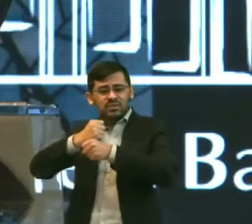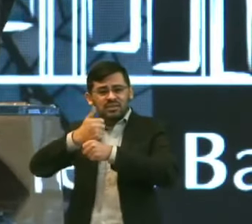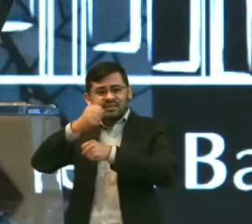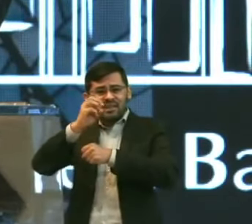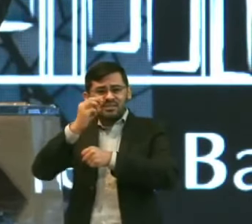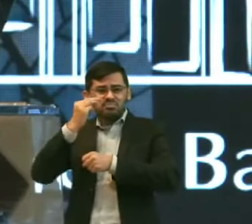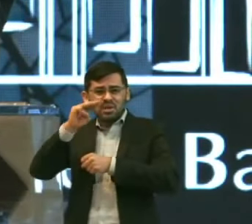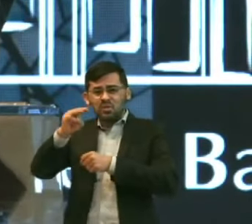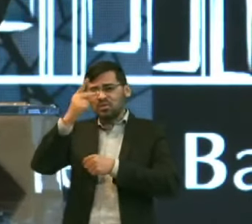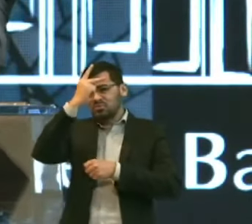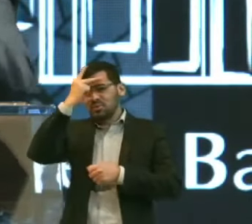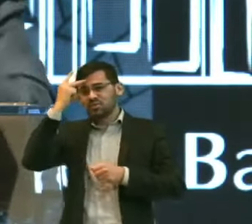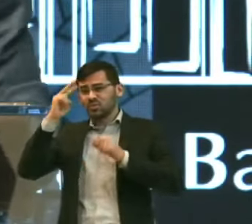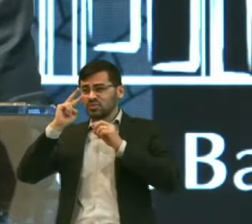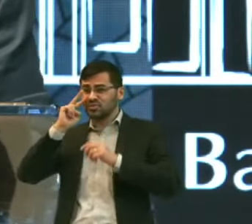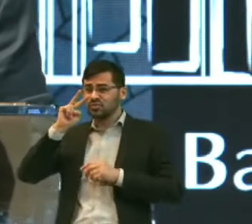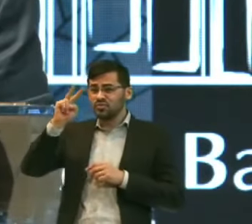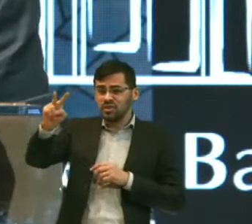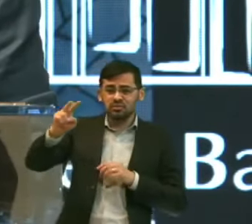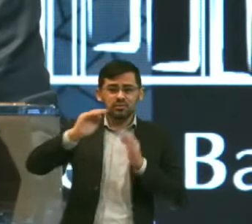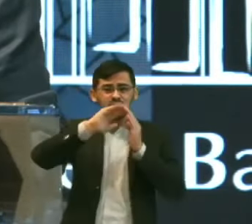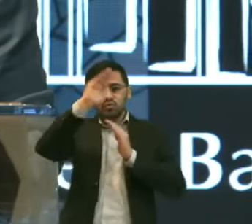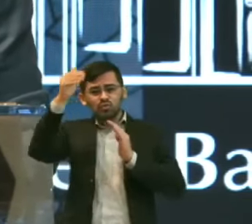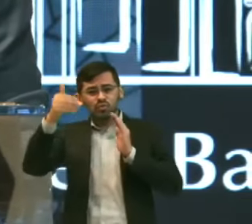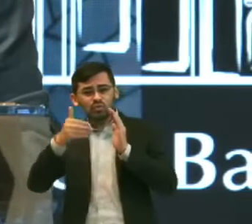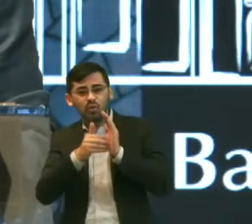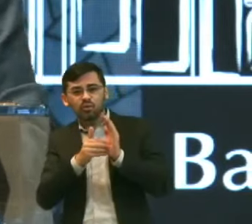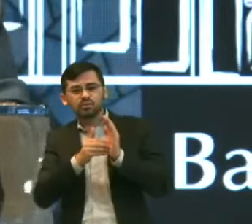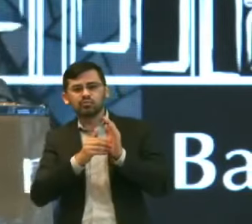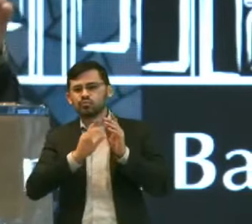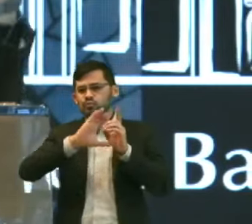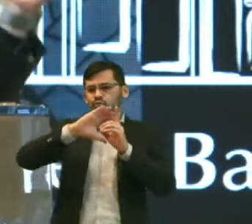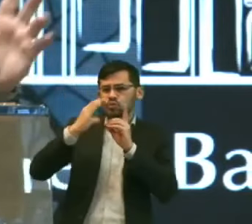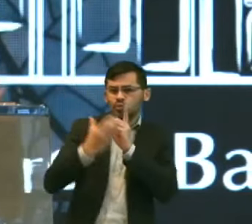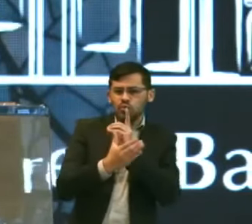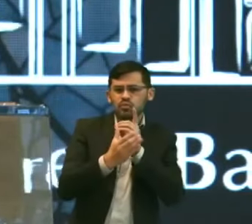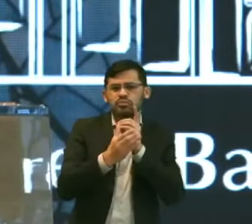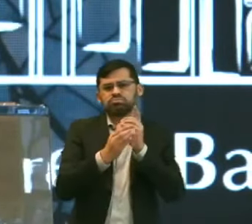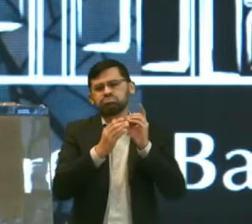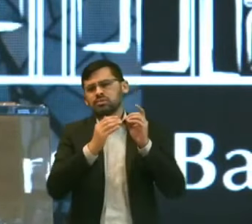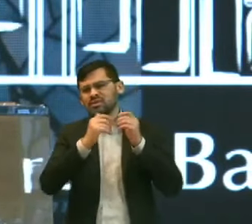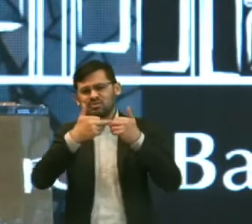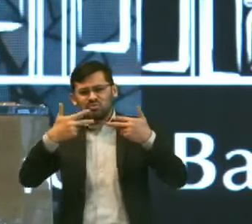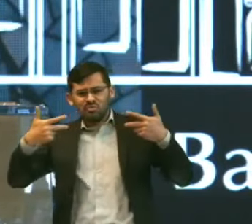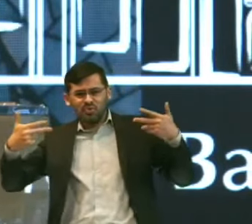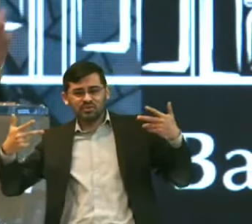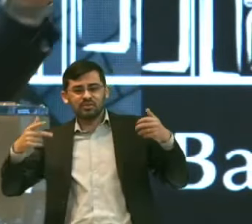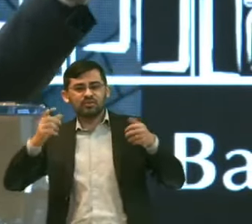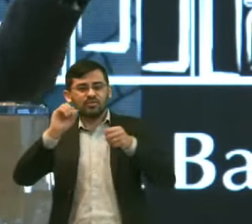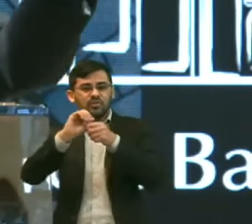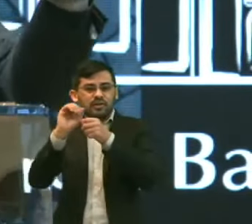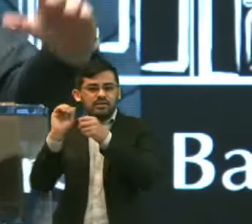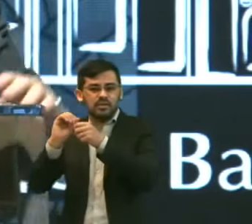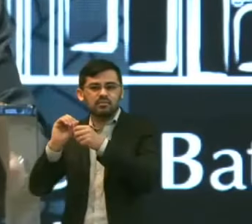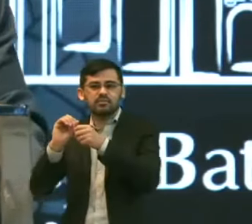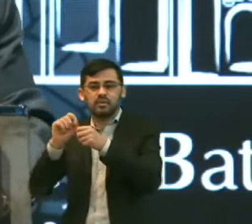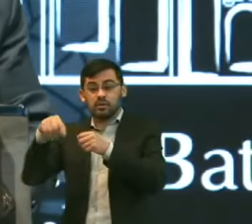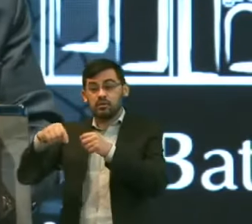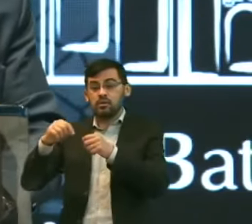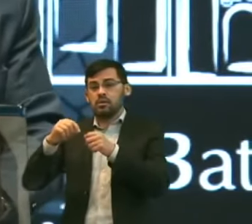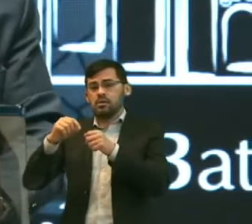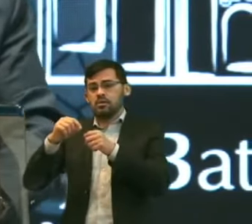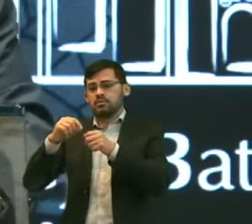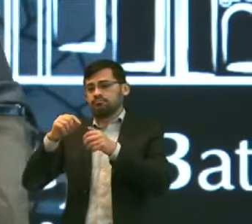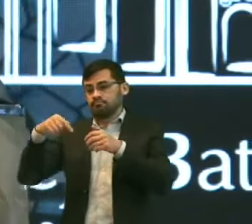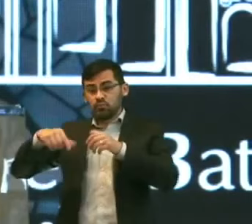milhões De pessoas Assistiram A nossa Programação A nossa Média Não é dez Milhões Na nossa Média Está em cinco Seis milhões